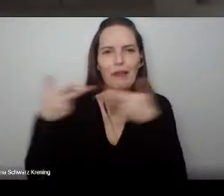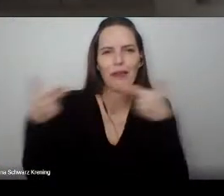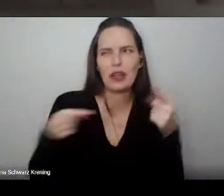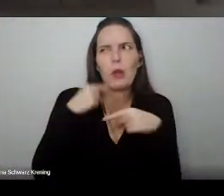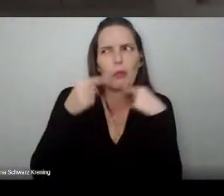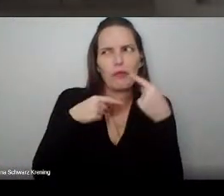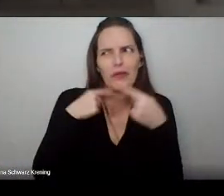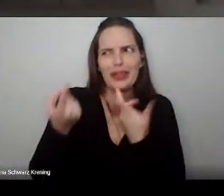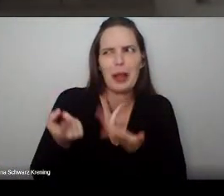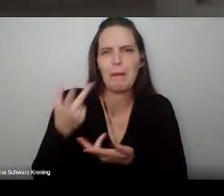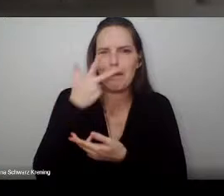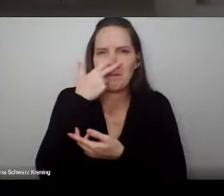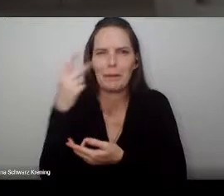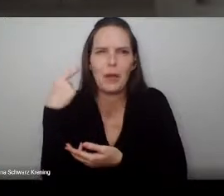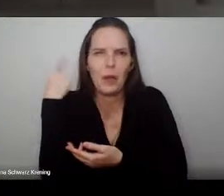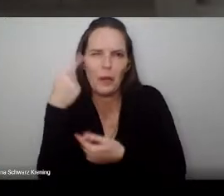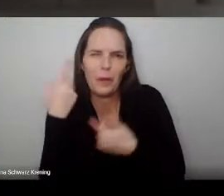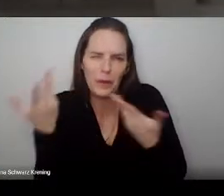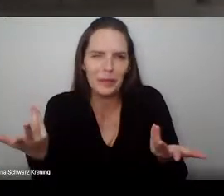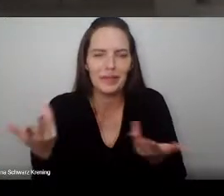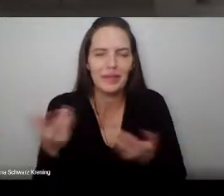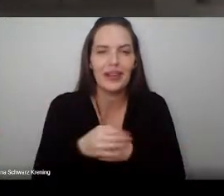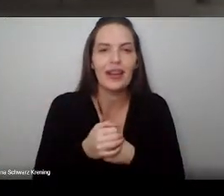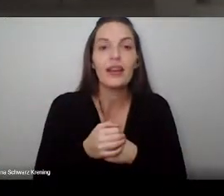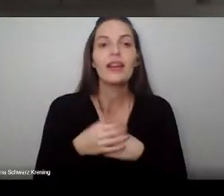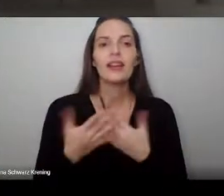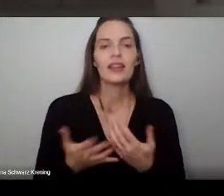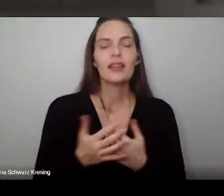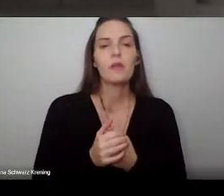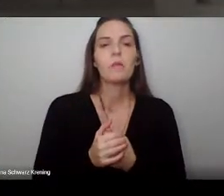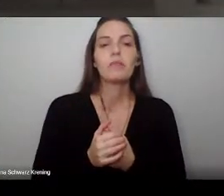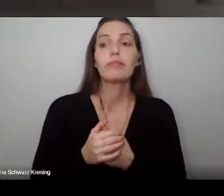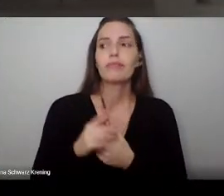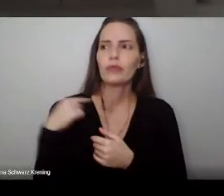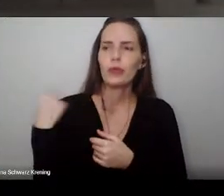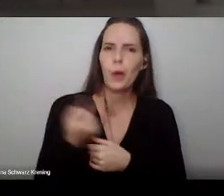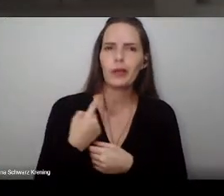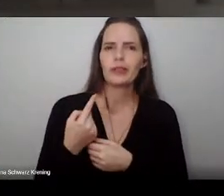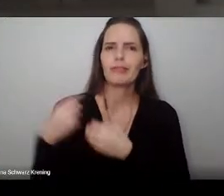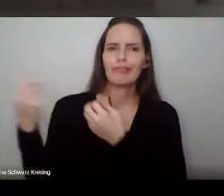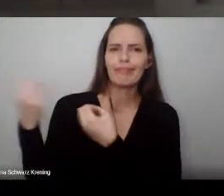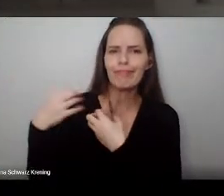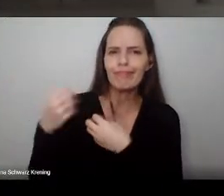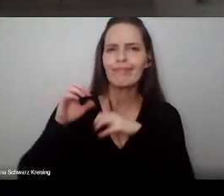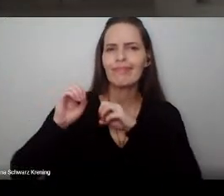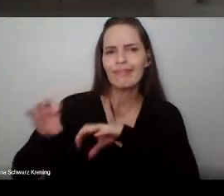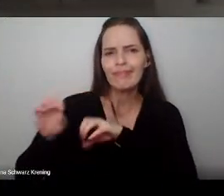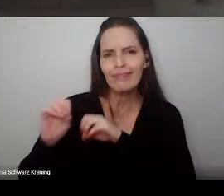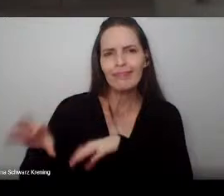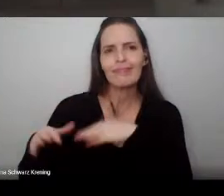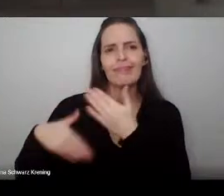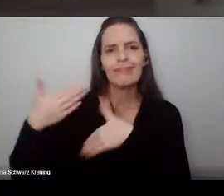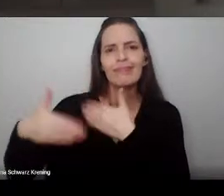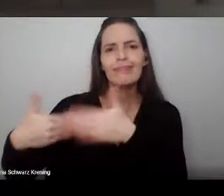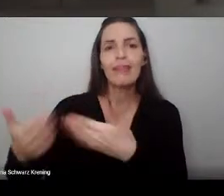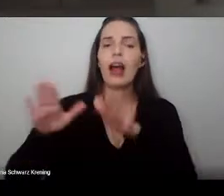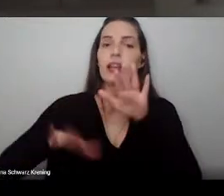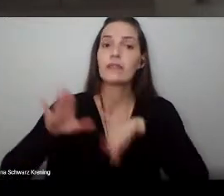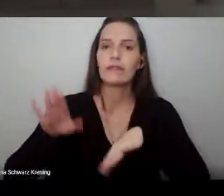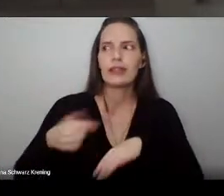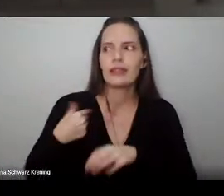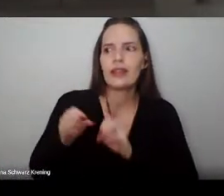a estudar e fizemos isso ensinando uns aos outros. Às vezes, ensinávamos errado ou deixávamos passar alguma coisa.